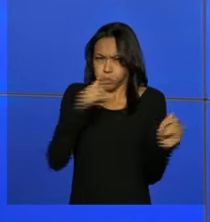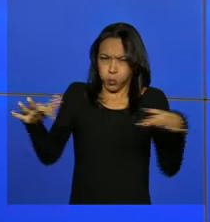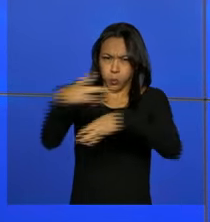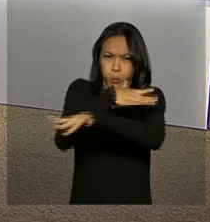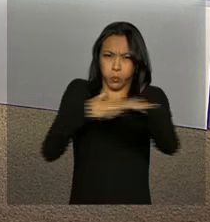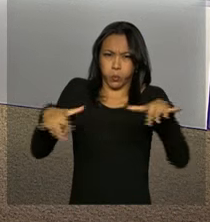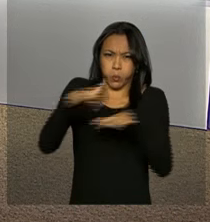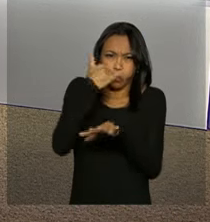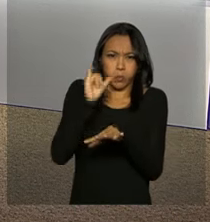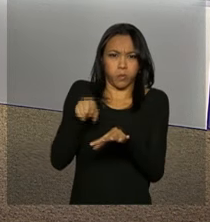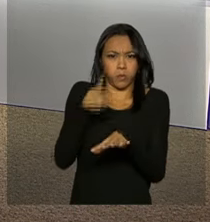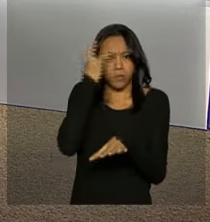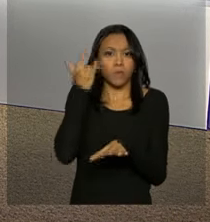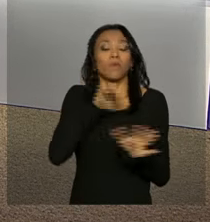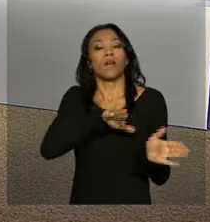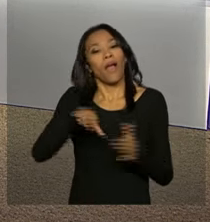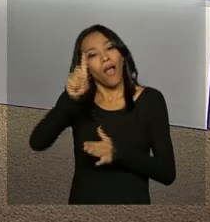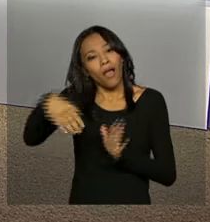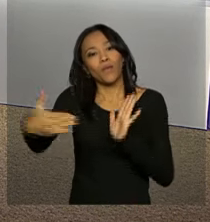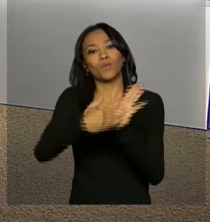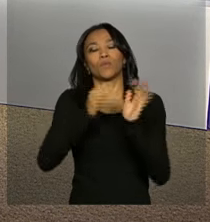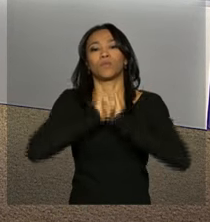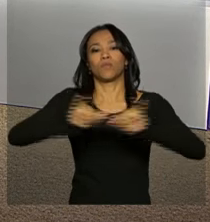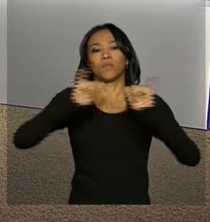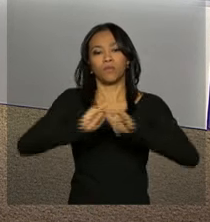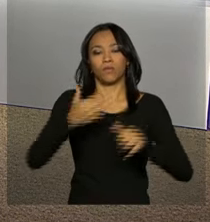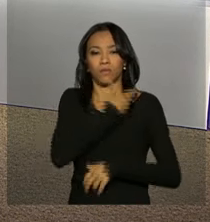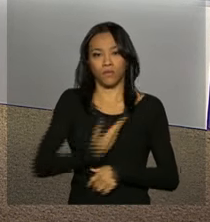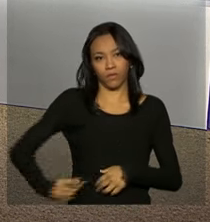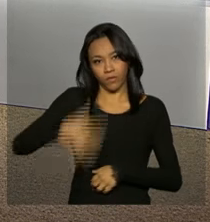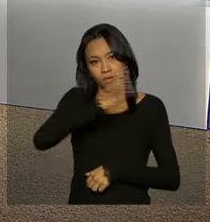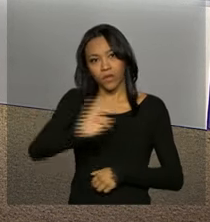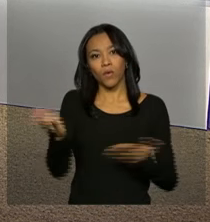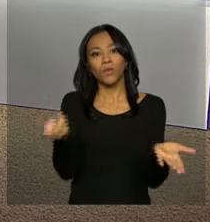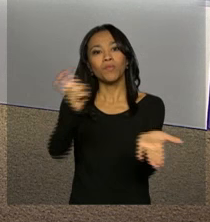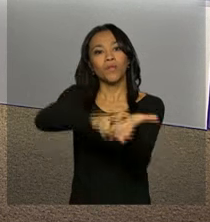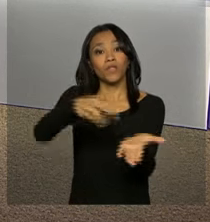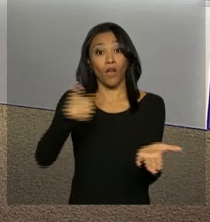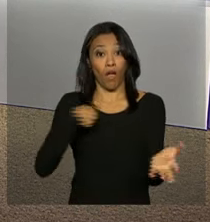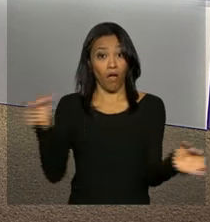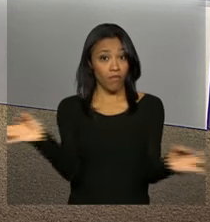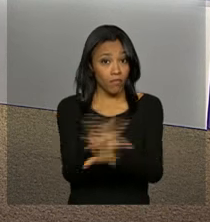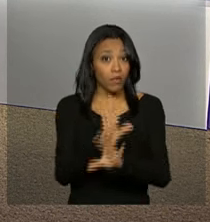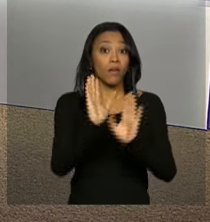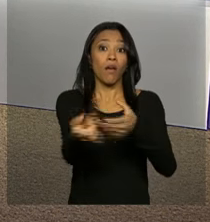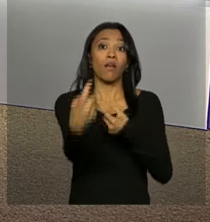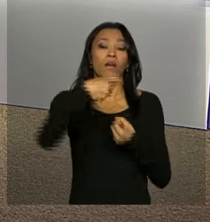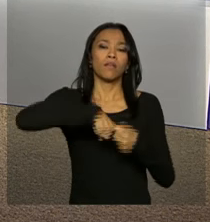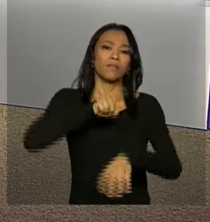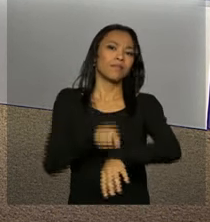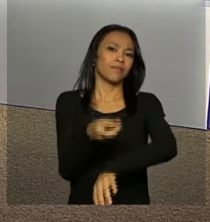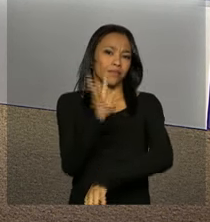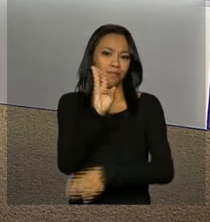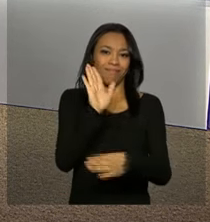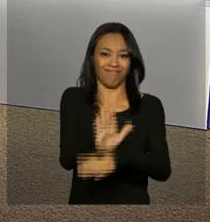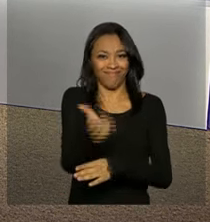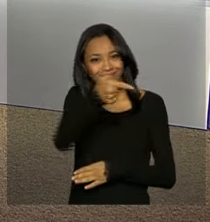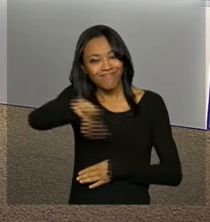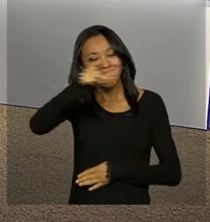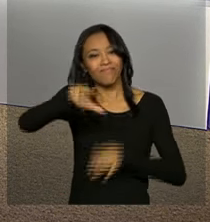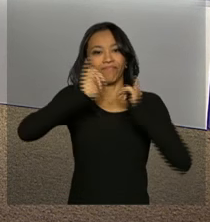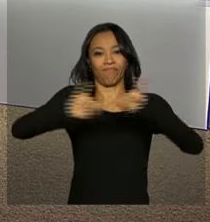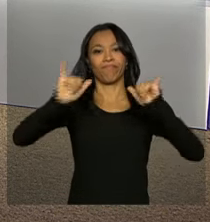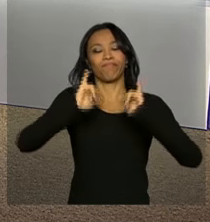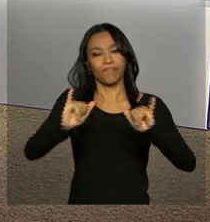pessoas. Estas foram as últimas notícias do governo federal nesta manhã. Nós ficamos por aqui, voltamos às 3 da tarde com outras